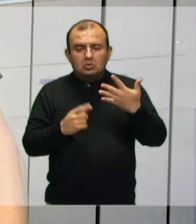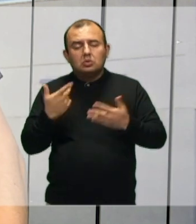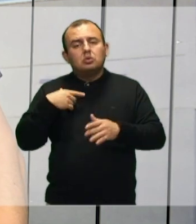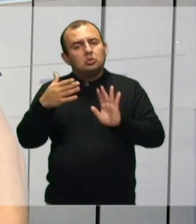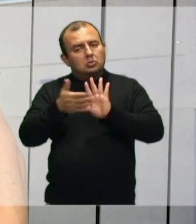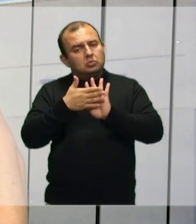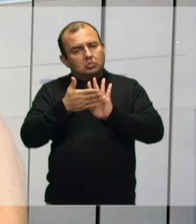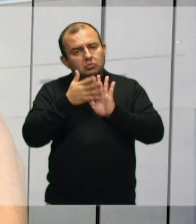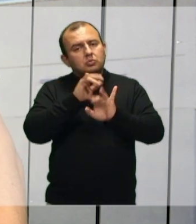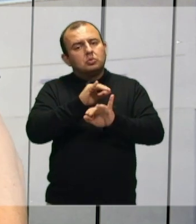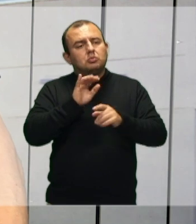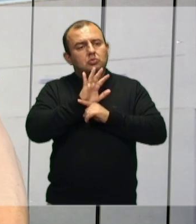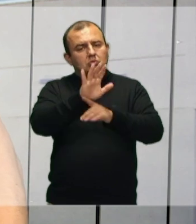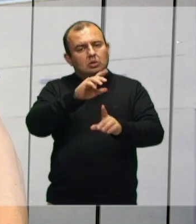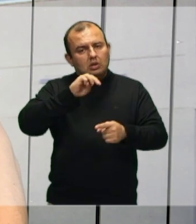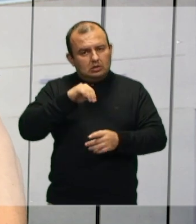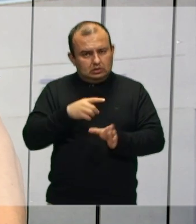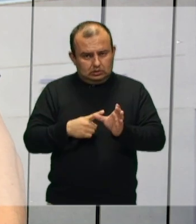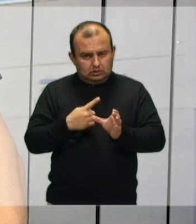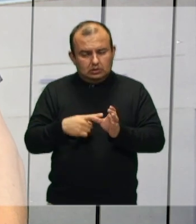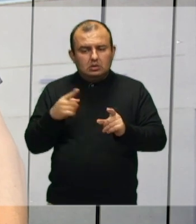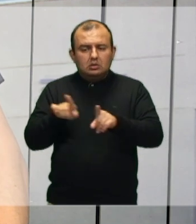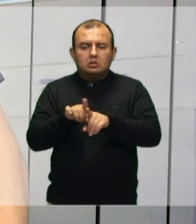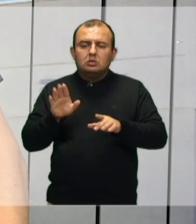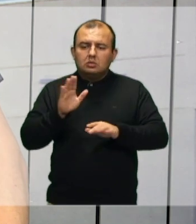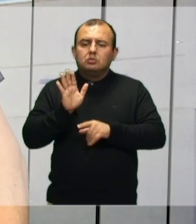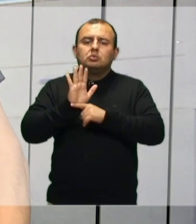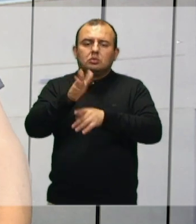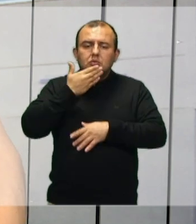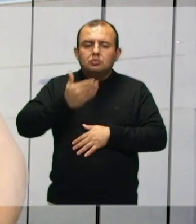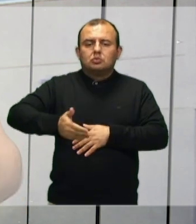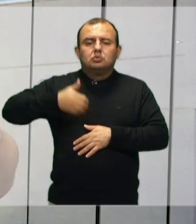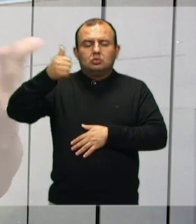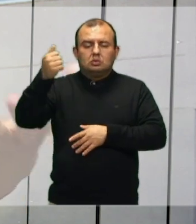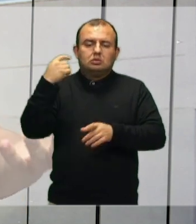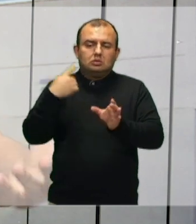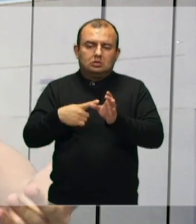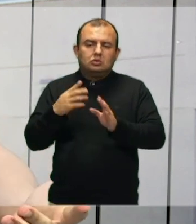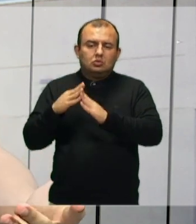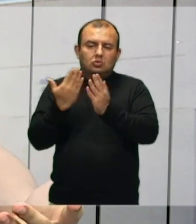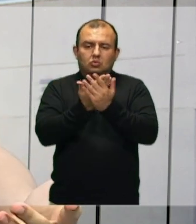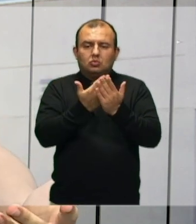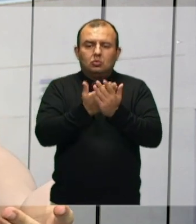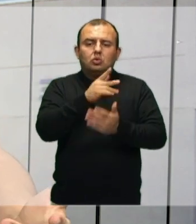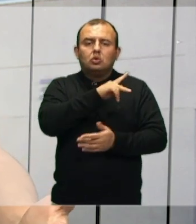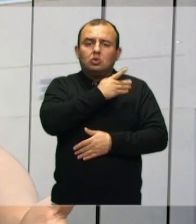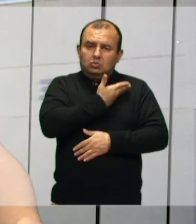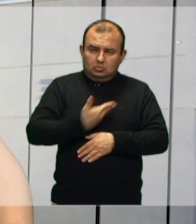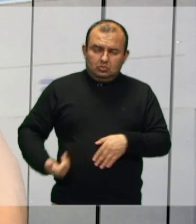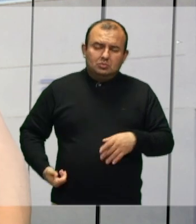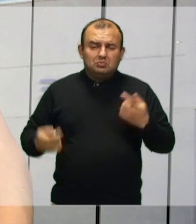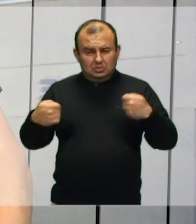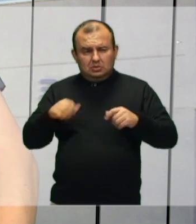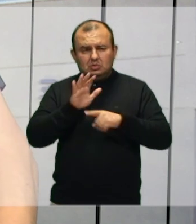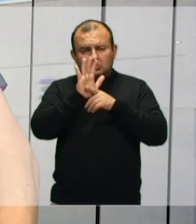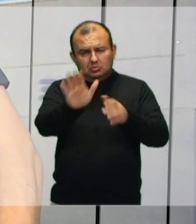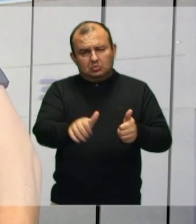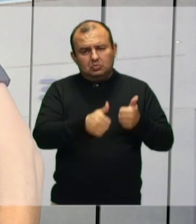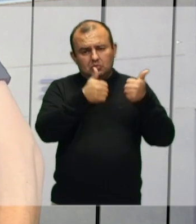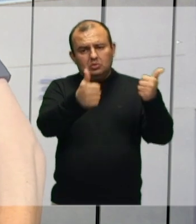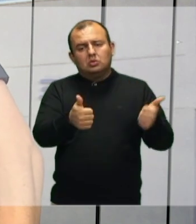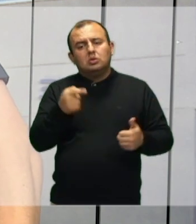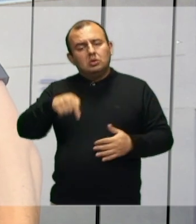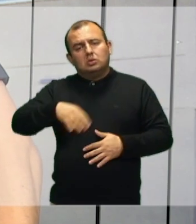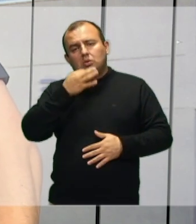propõe para a cidade, o que a gente propõe para a melhoria. Muitas escolas públicas precisam de melhorias também. E isso é,